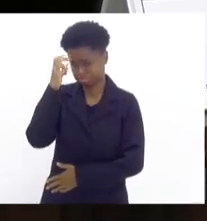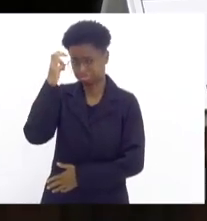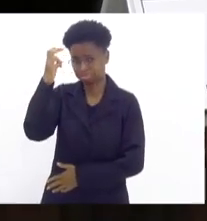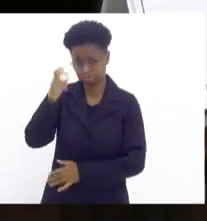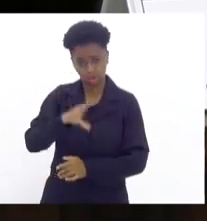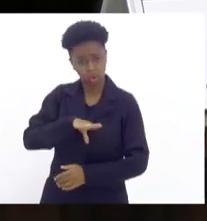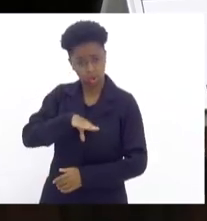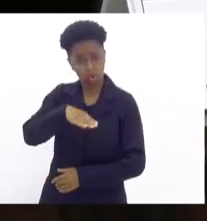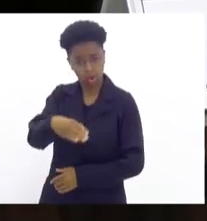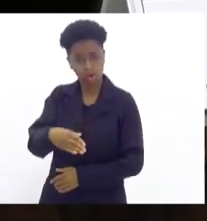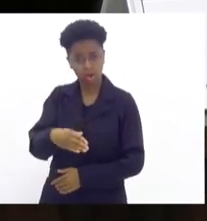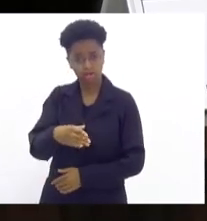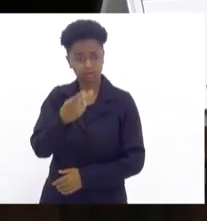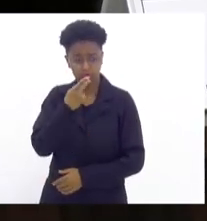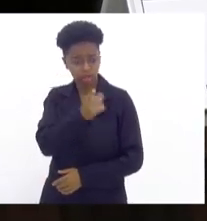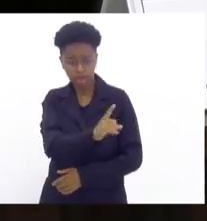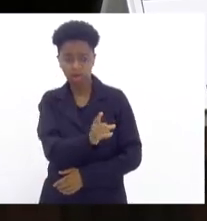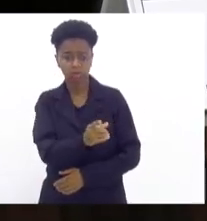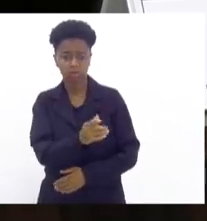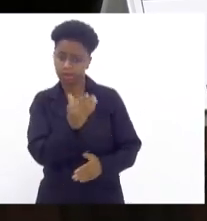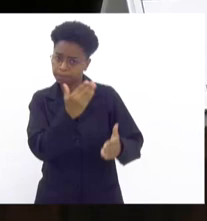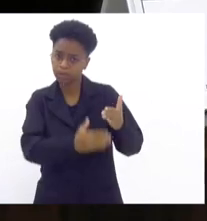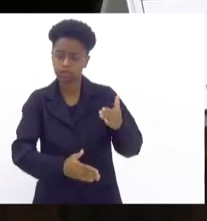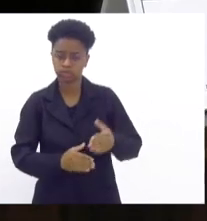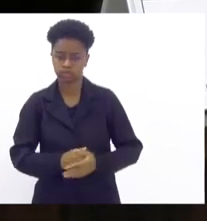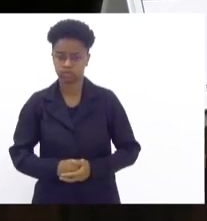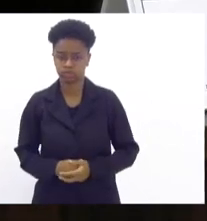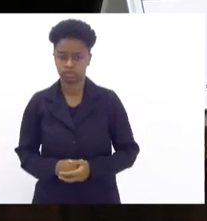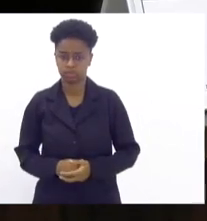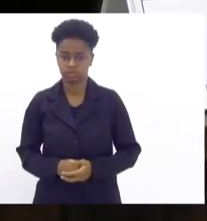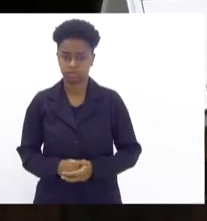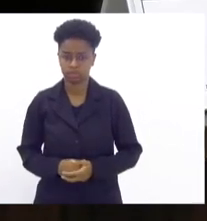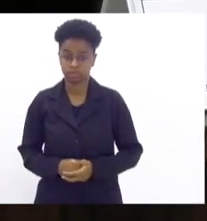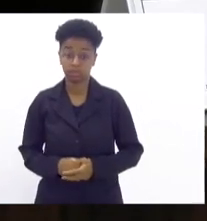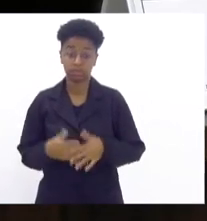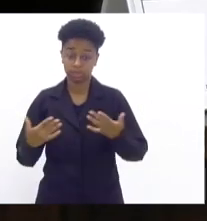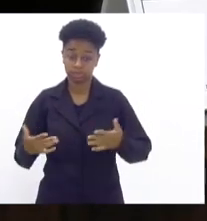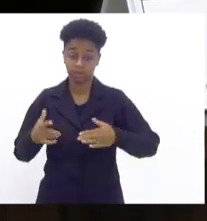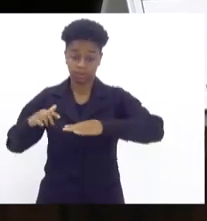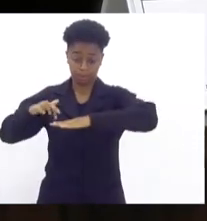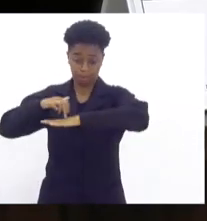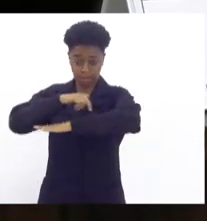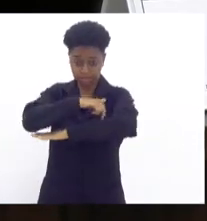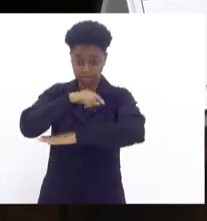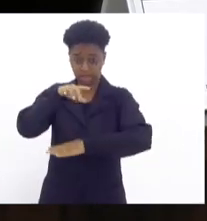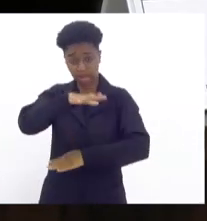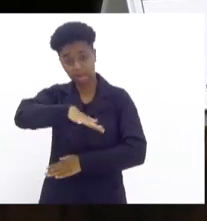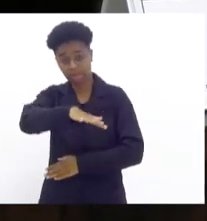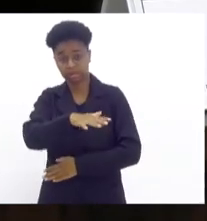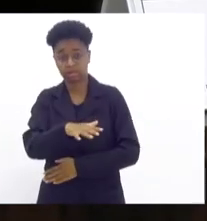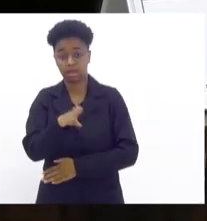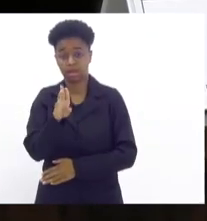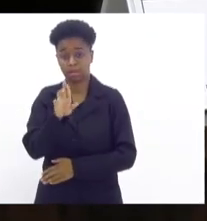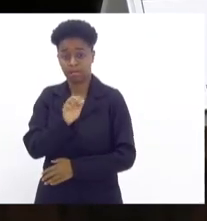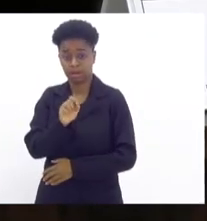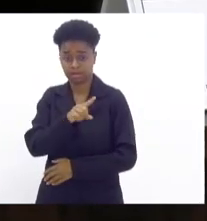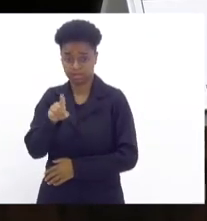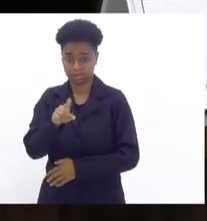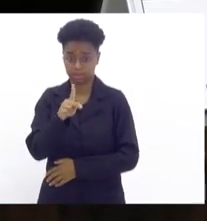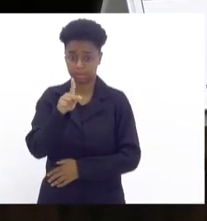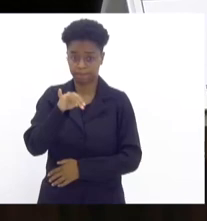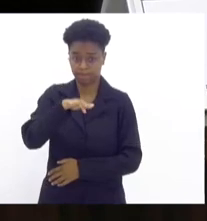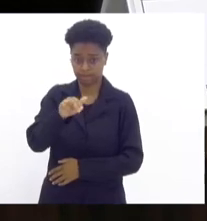com a sua coragem, que impediu. As ruas, a passarela ali de Bras de Pina, e eu vou